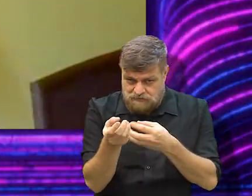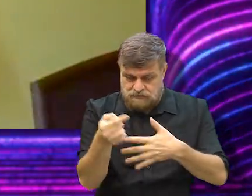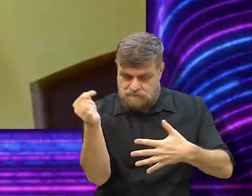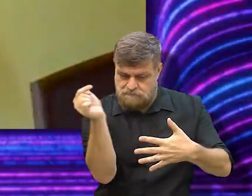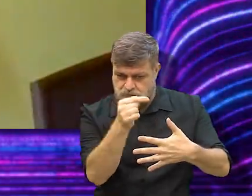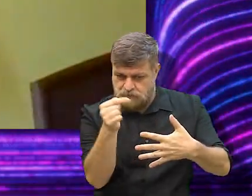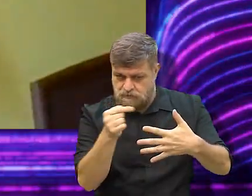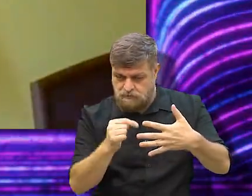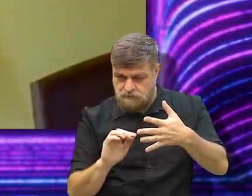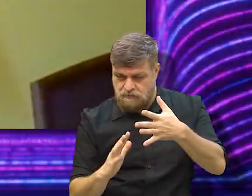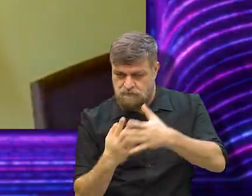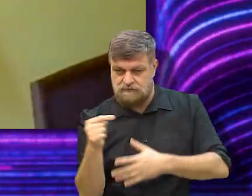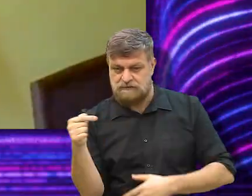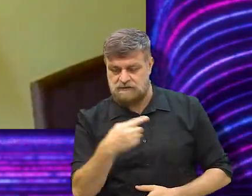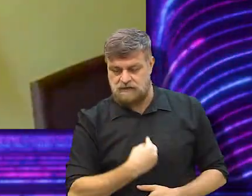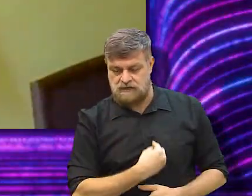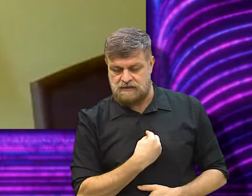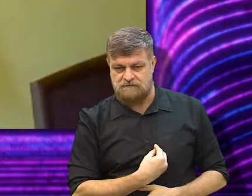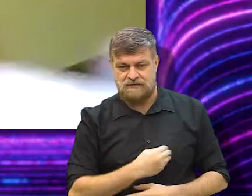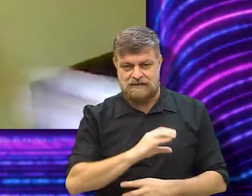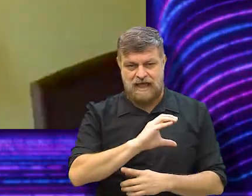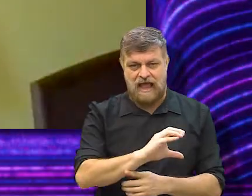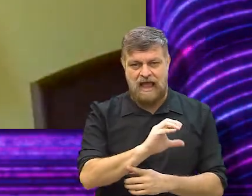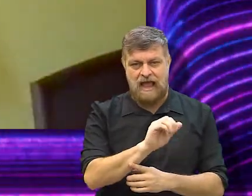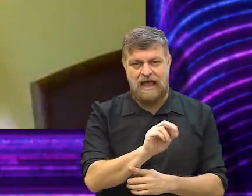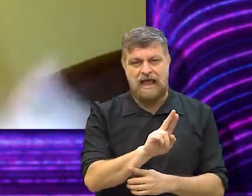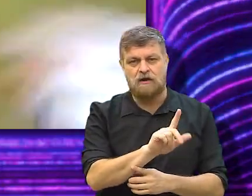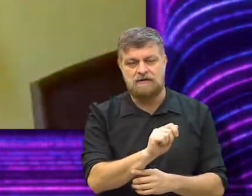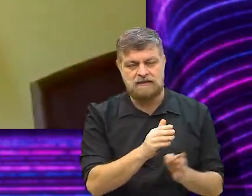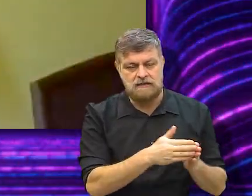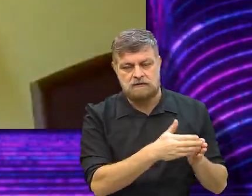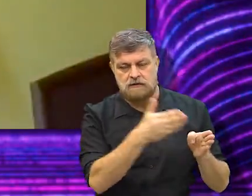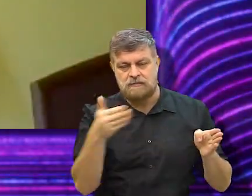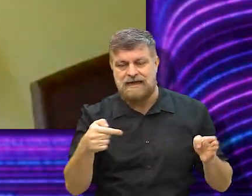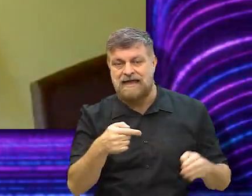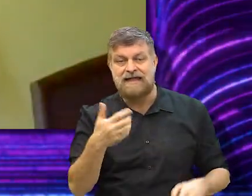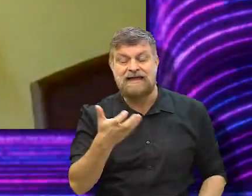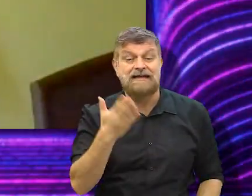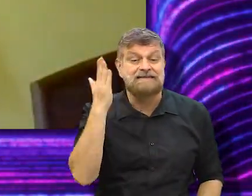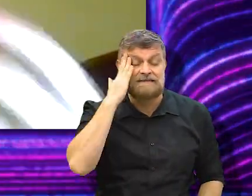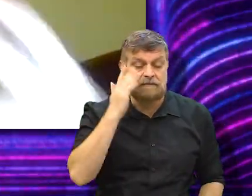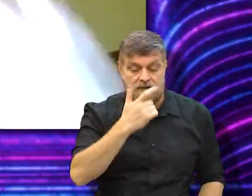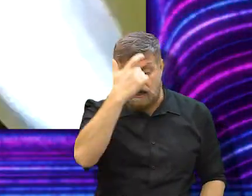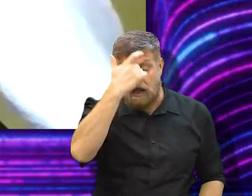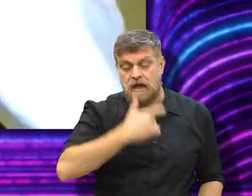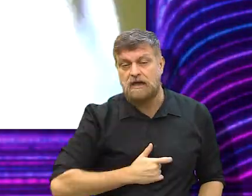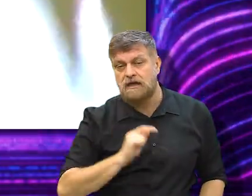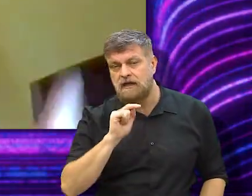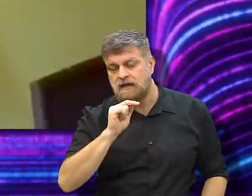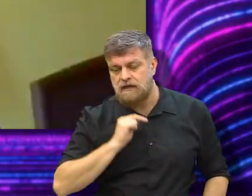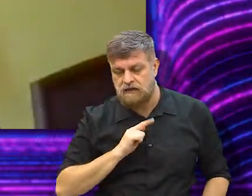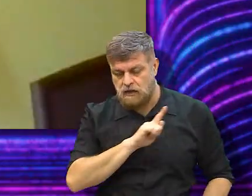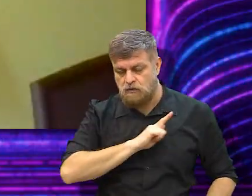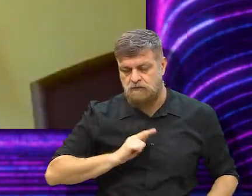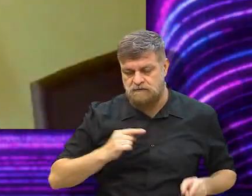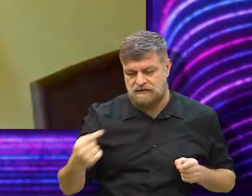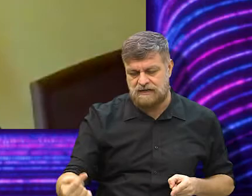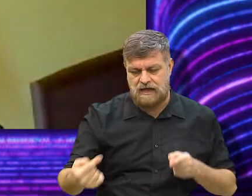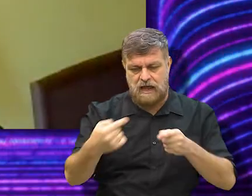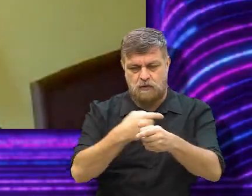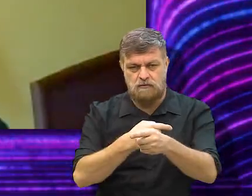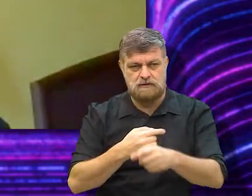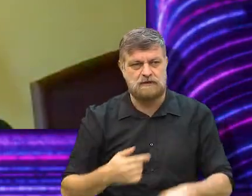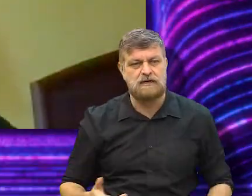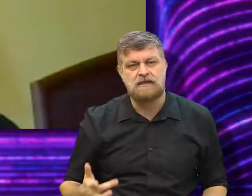então várias coisas vão acontecendo com ela nessa jornada, então tem a jornada dela descobrir quem ela é, de ela ir contra o